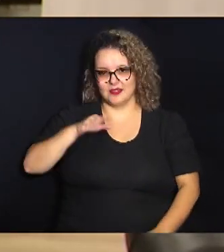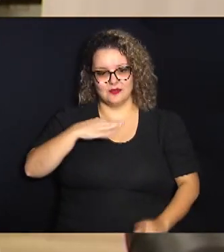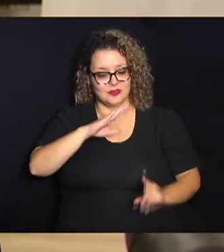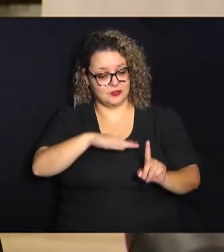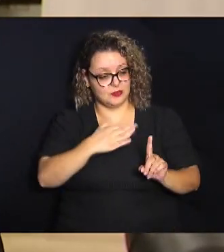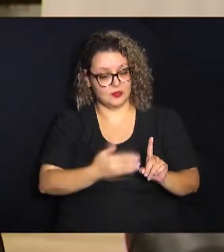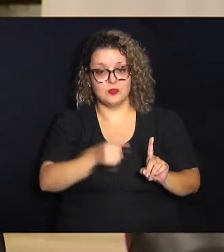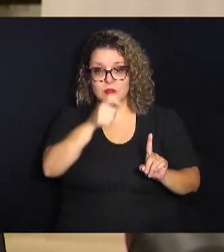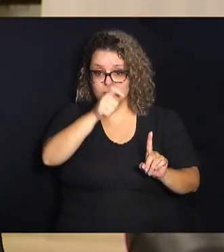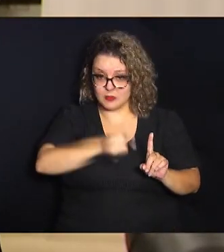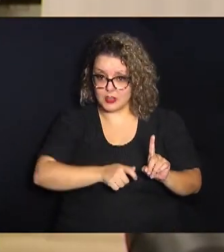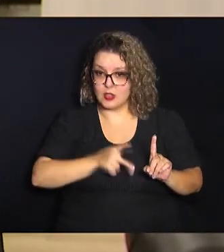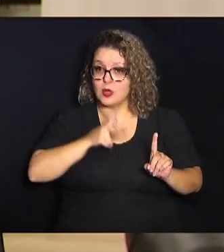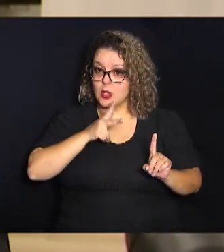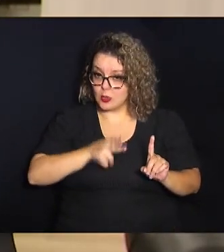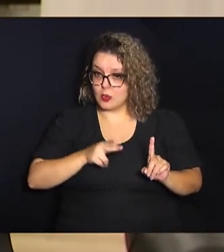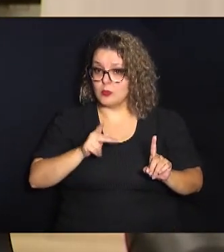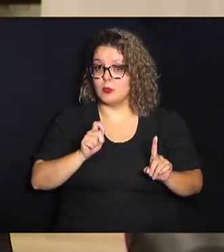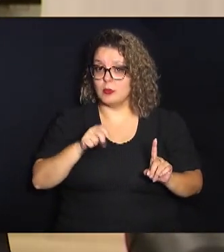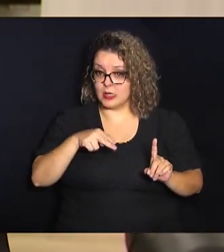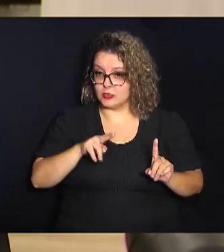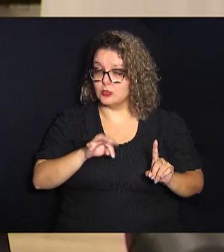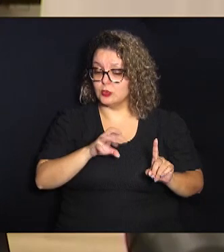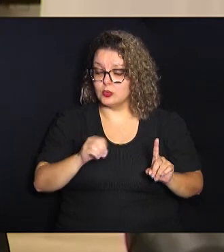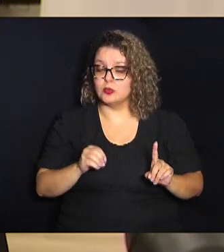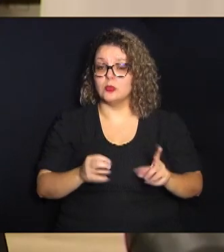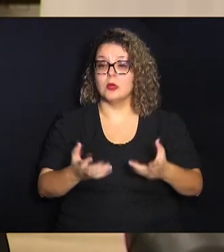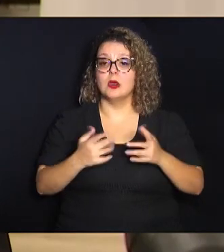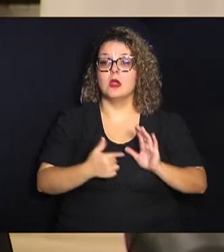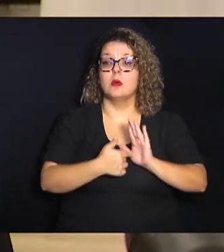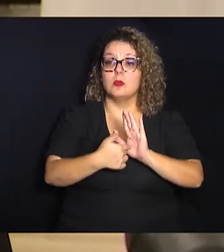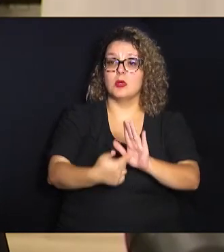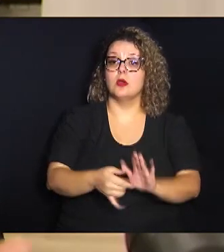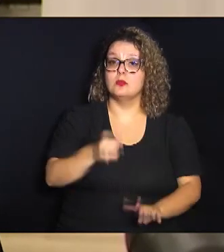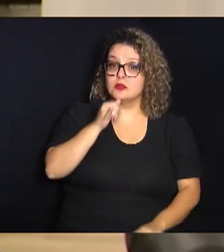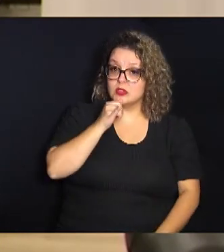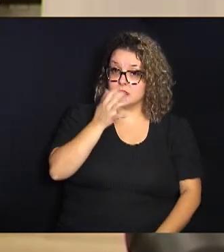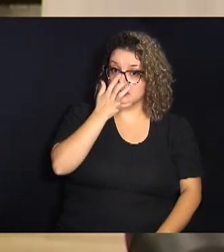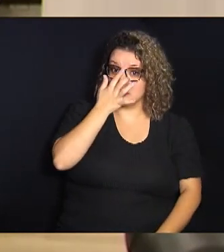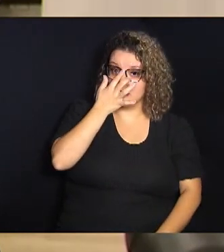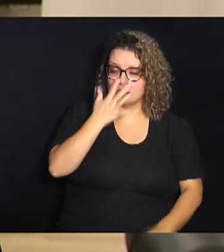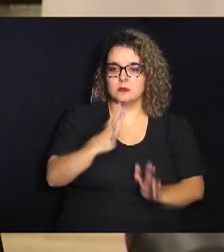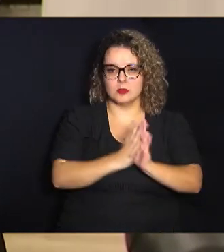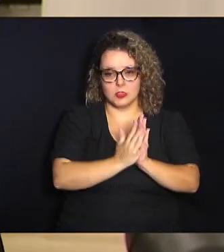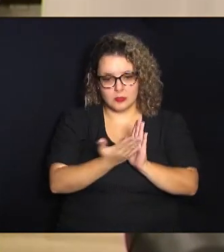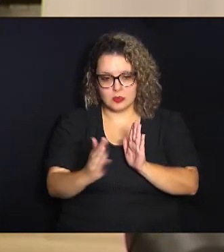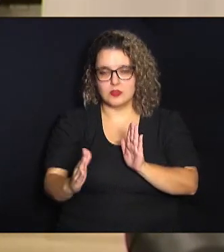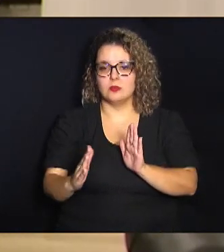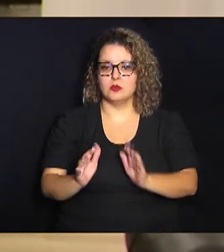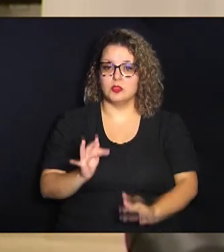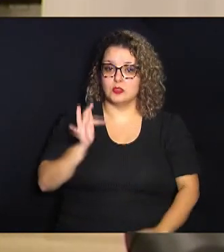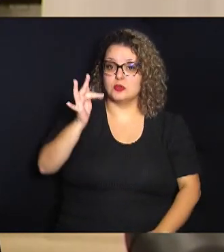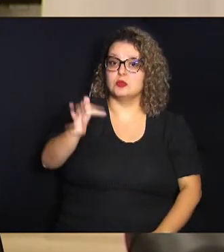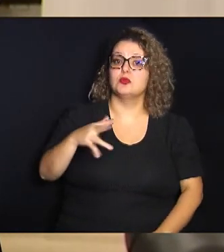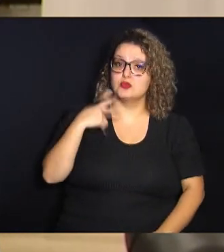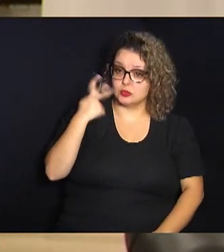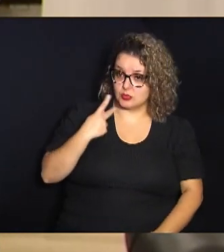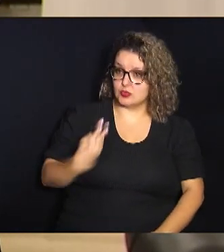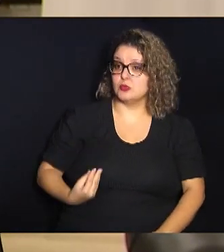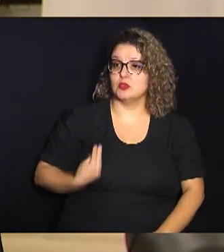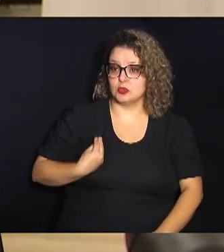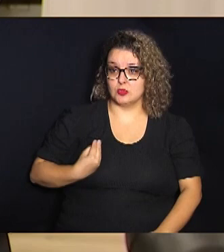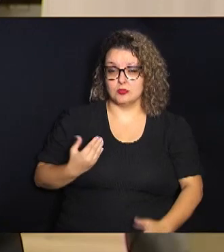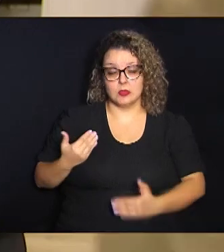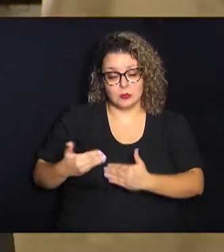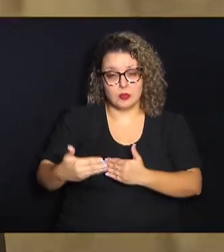uma figura como a dele, a gente quer sinalizar como exemplo, como espelho para os futuros políticos que passarão por